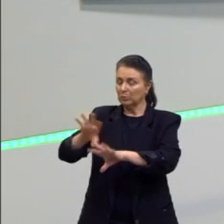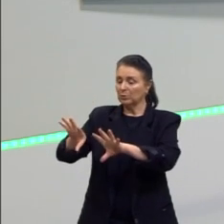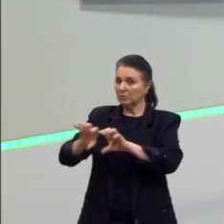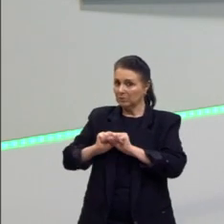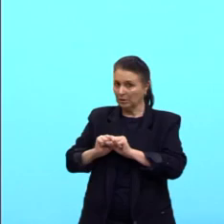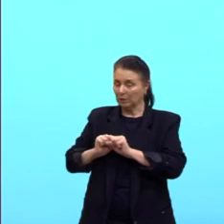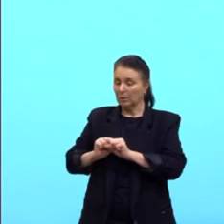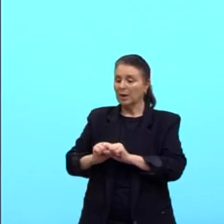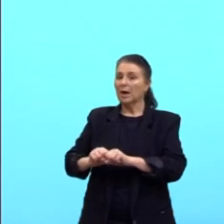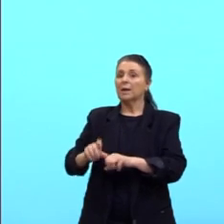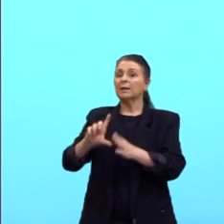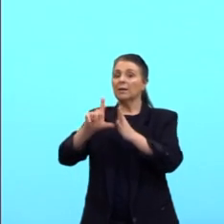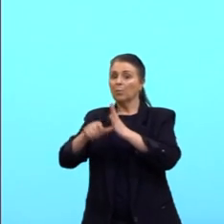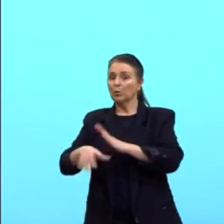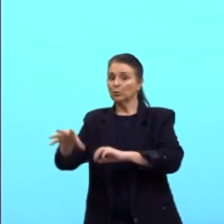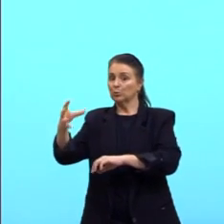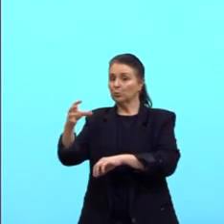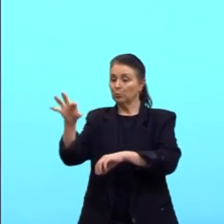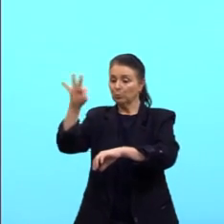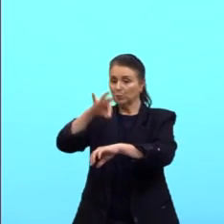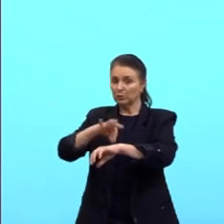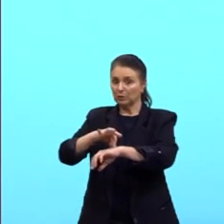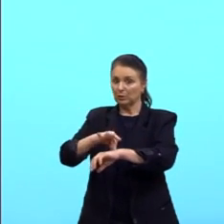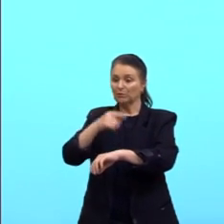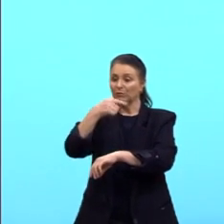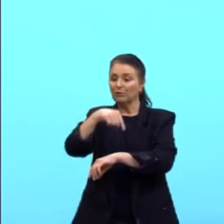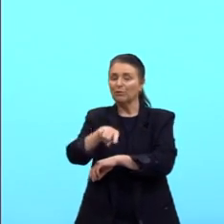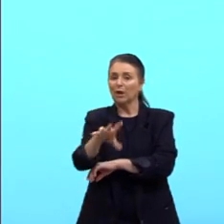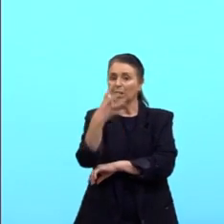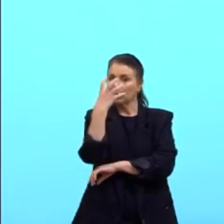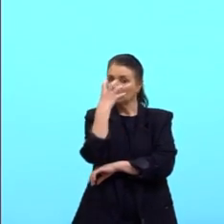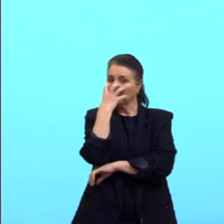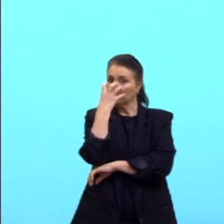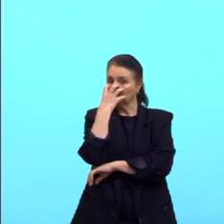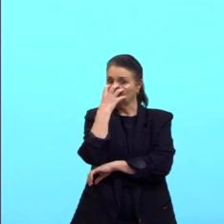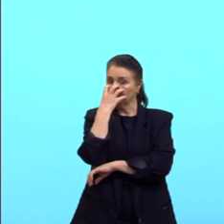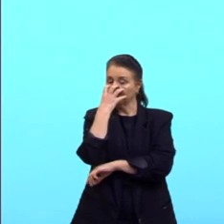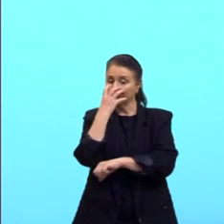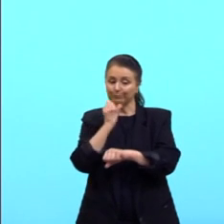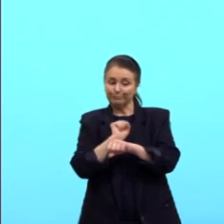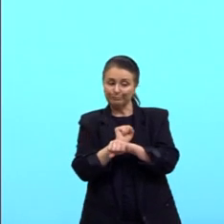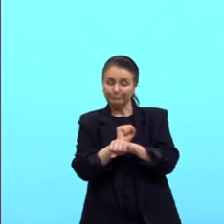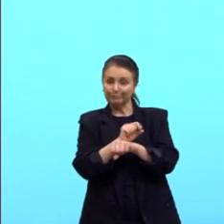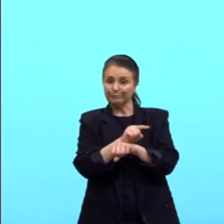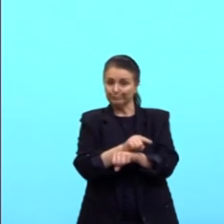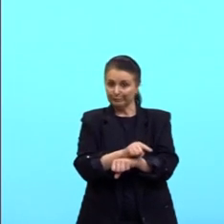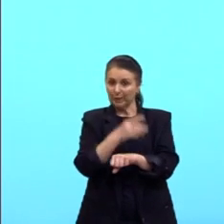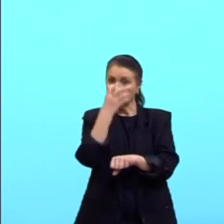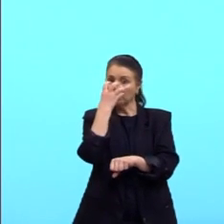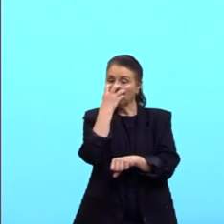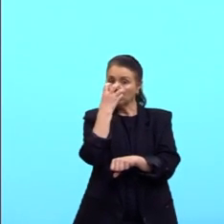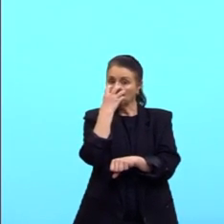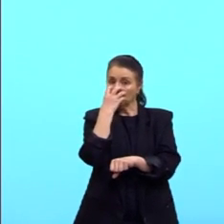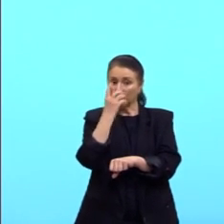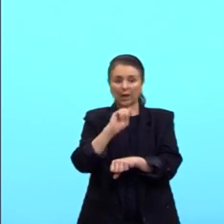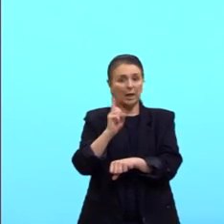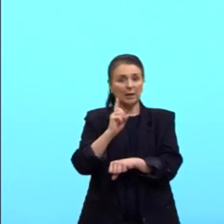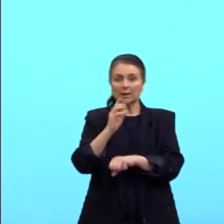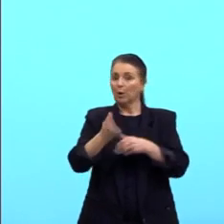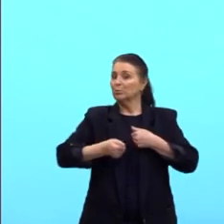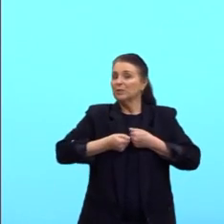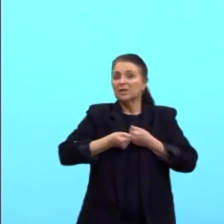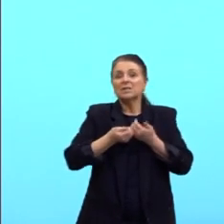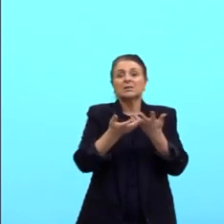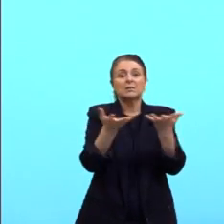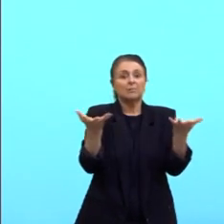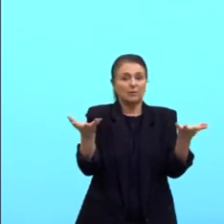Então, ele vai picar o cão. O cão vai atuar como um reservatório. Então, o cachorro, ele não vai transmitir